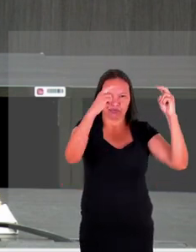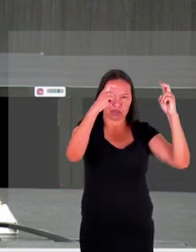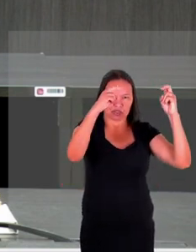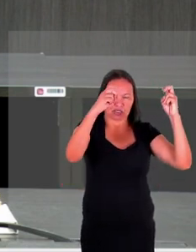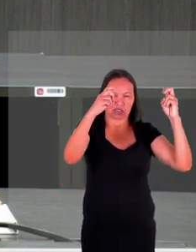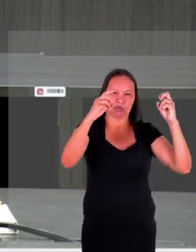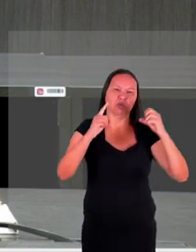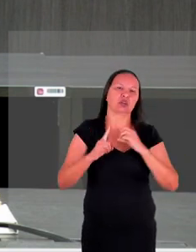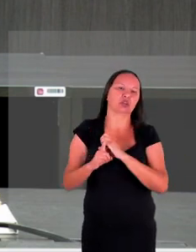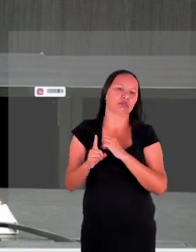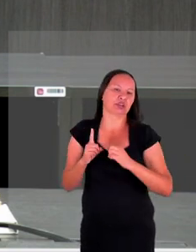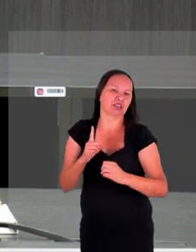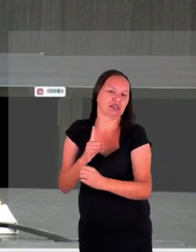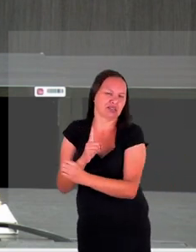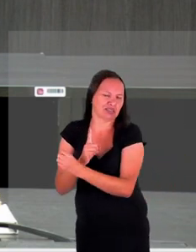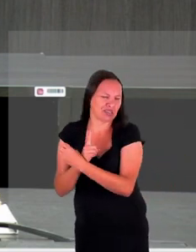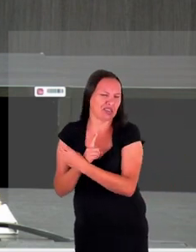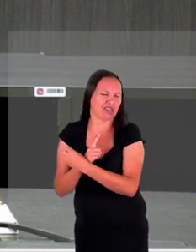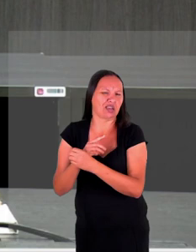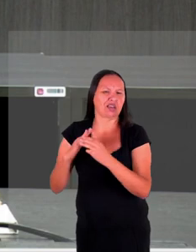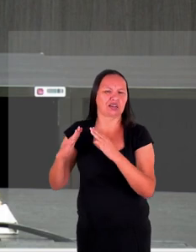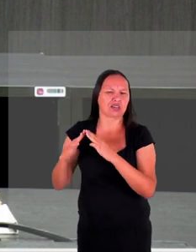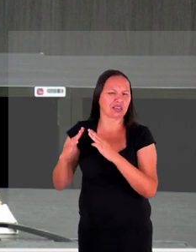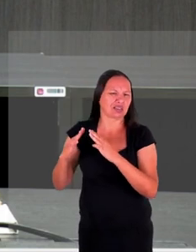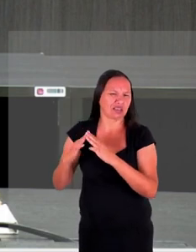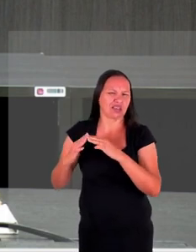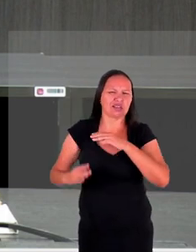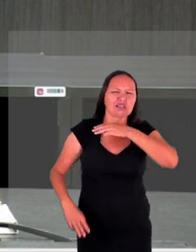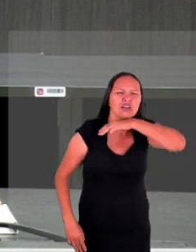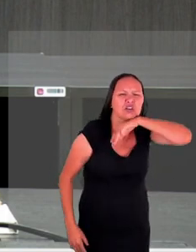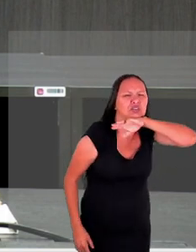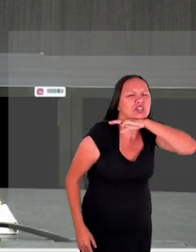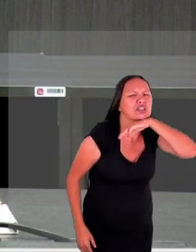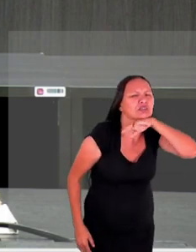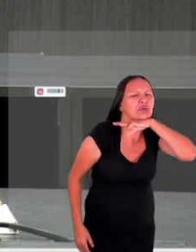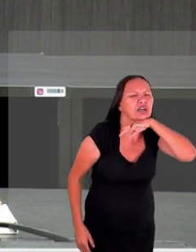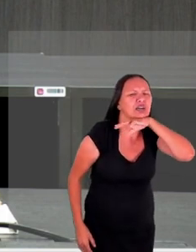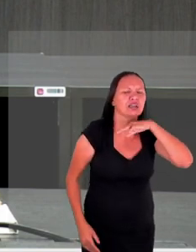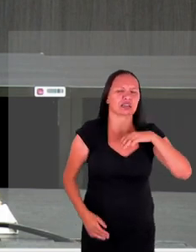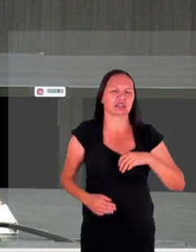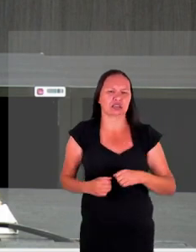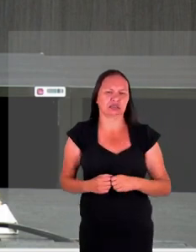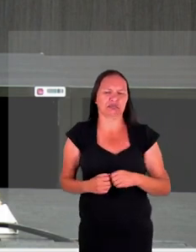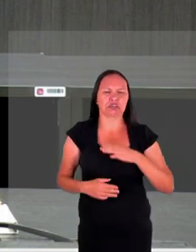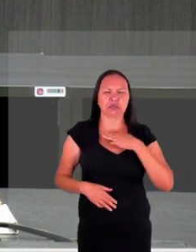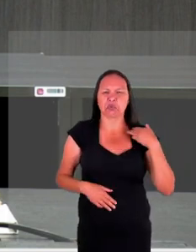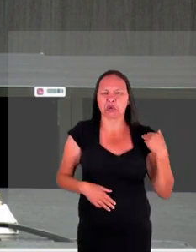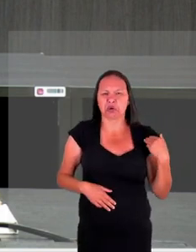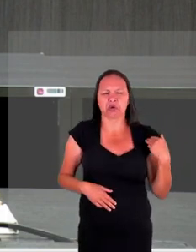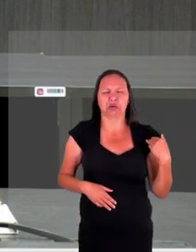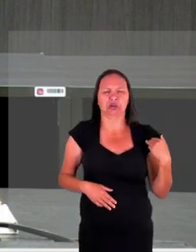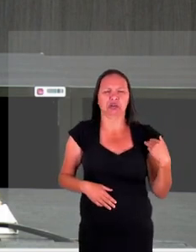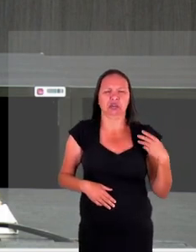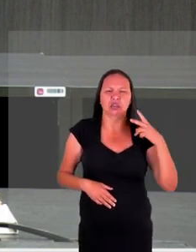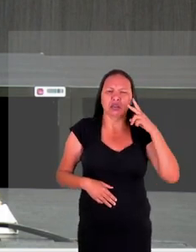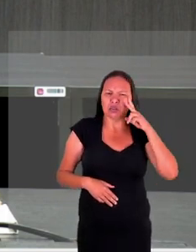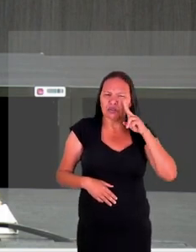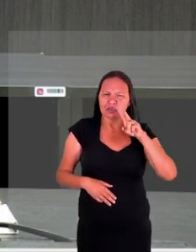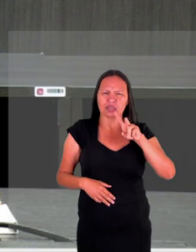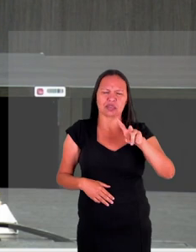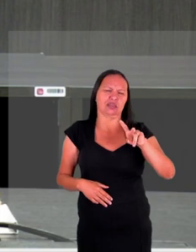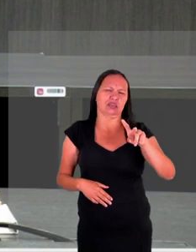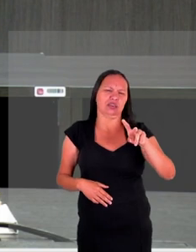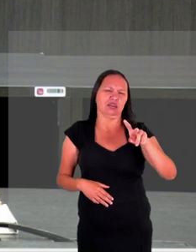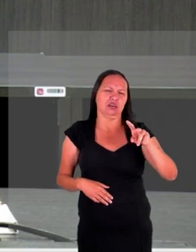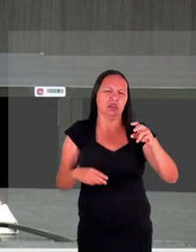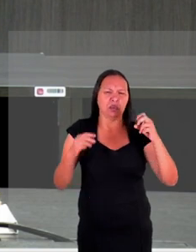ambiente os animais então assim essa é porque a gente tem aquele olhar tão preocupado